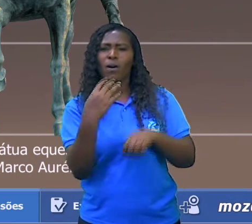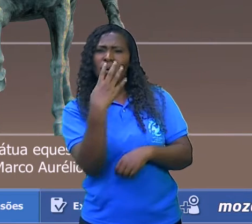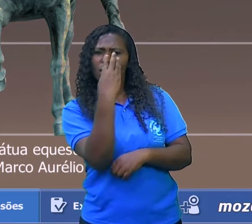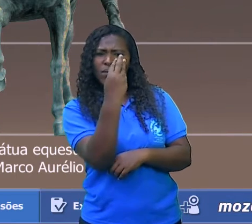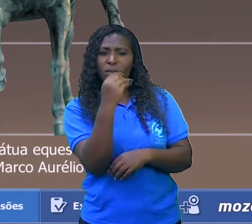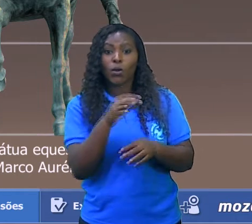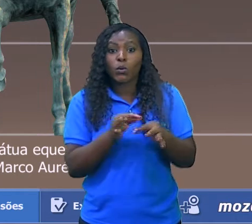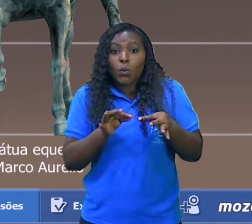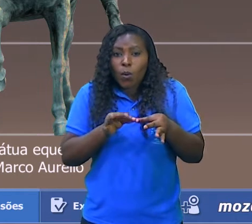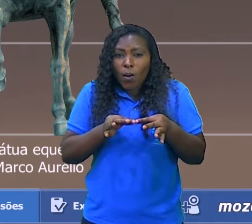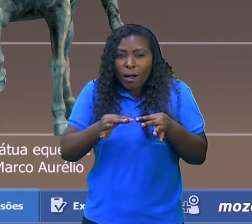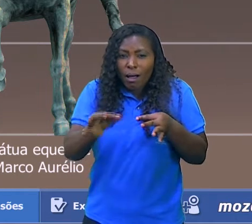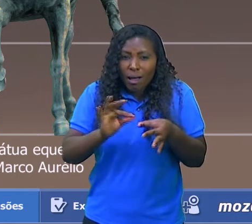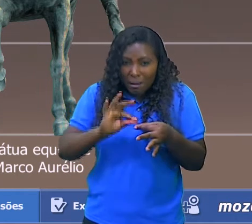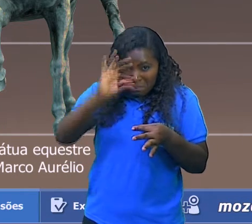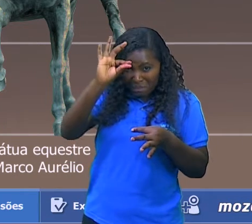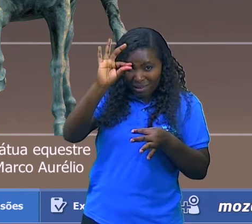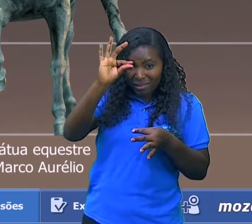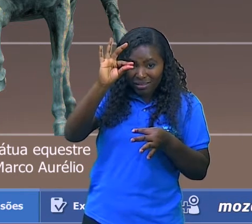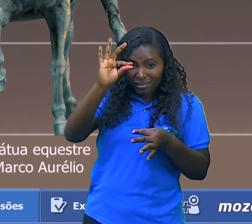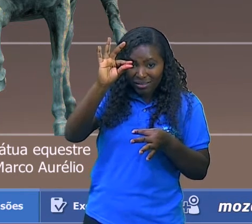centímetros, a Vênus,